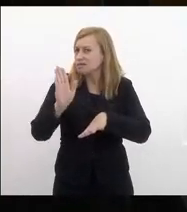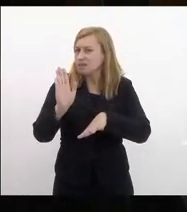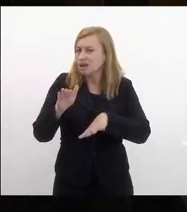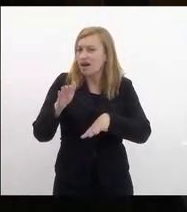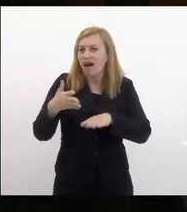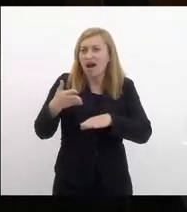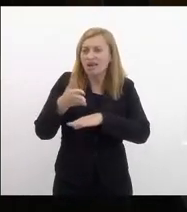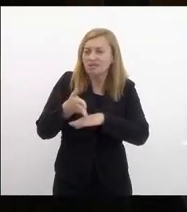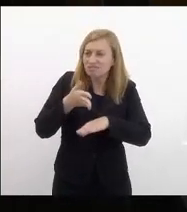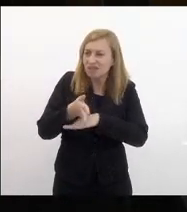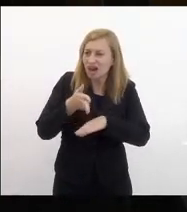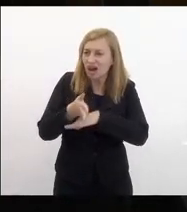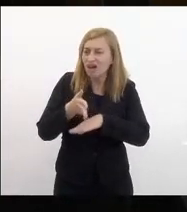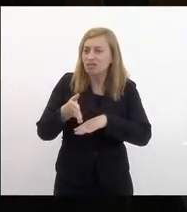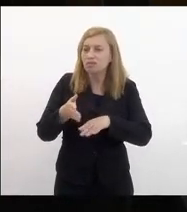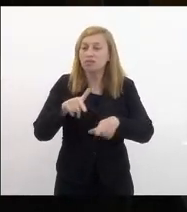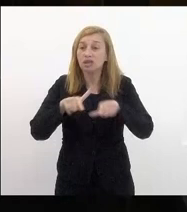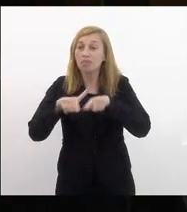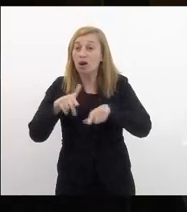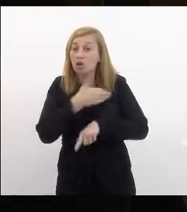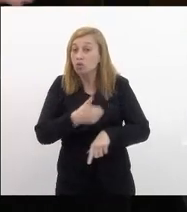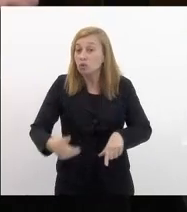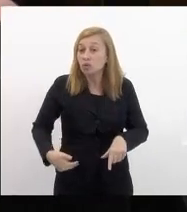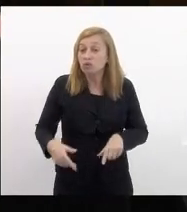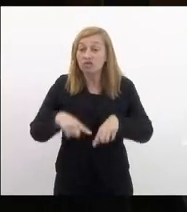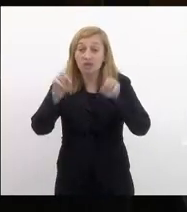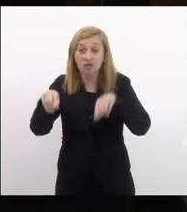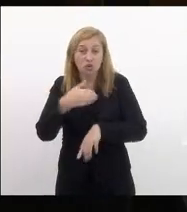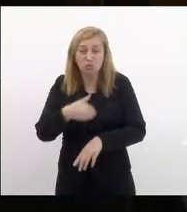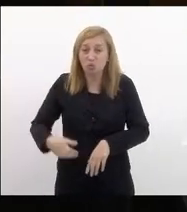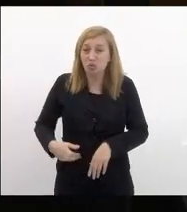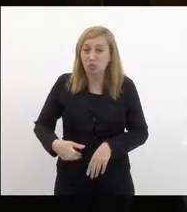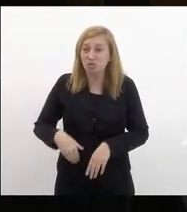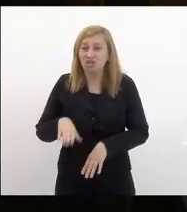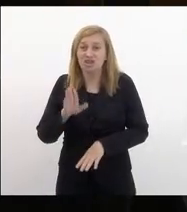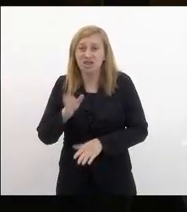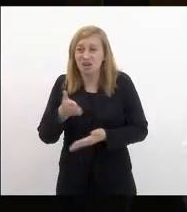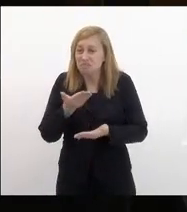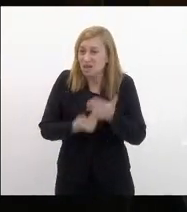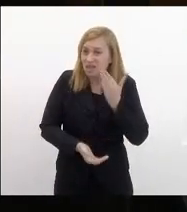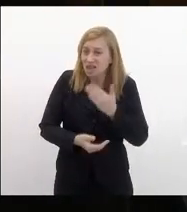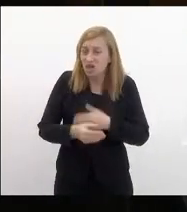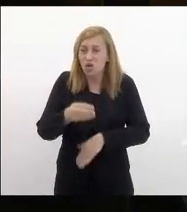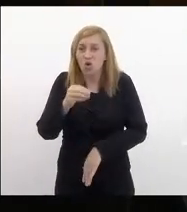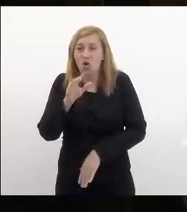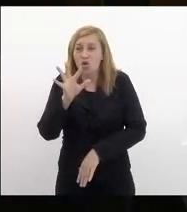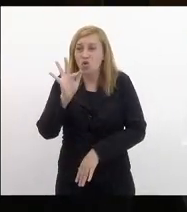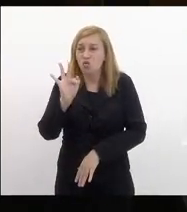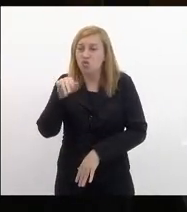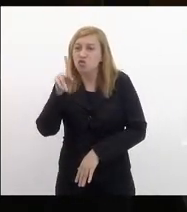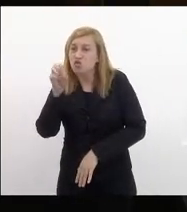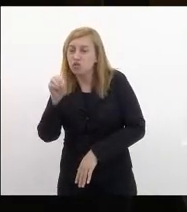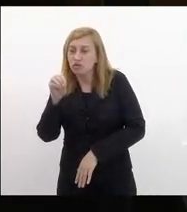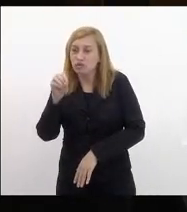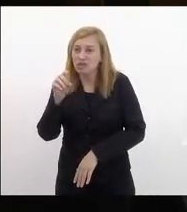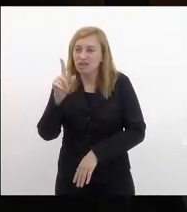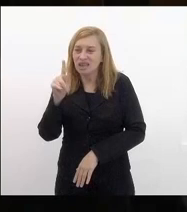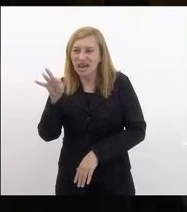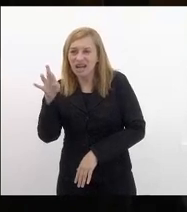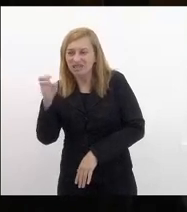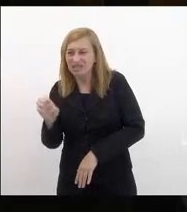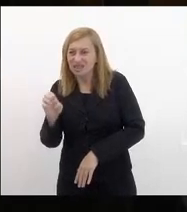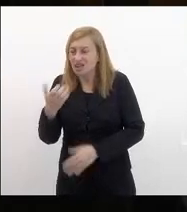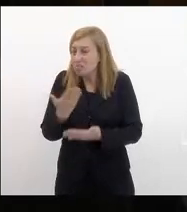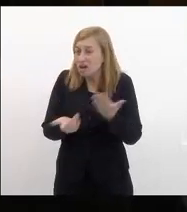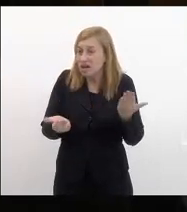entrar a ingressar no serviço público e o servidor público já não ganha fundo de garantia não recolhe fundo de garantia e com isso ele garante